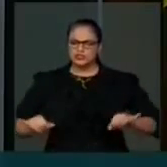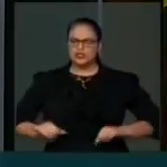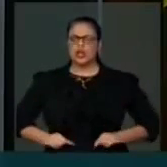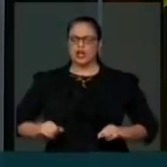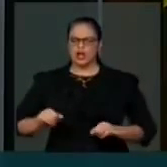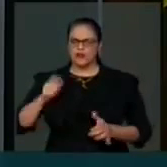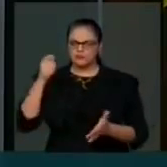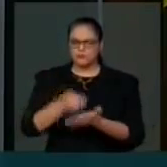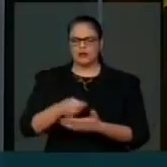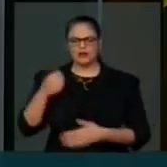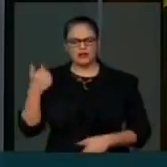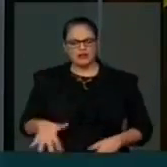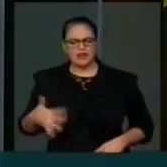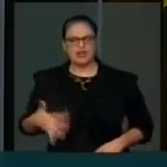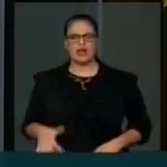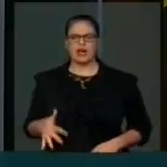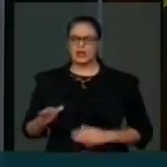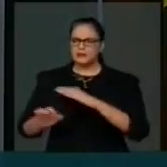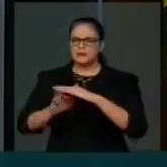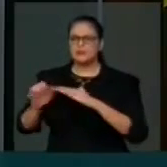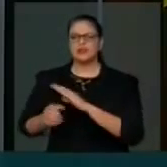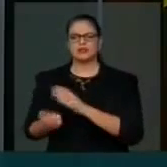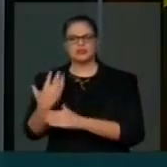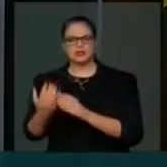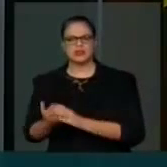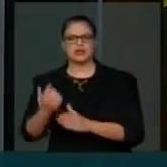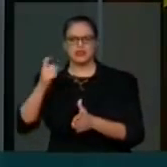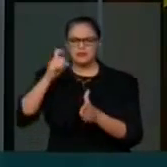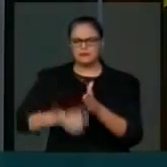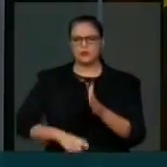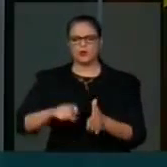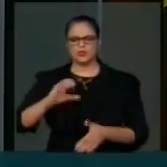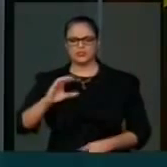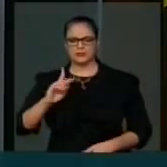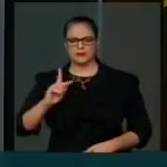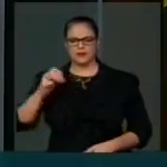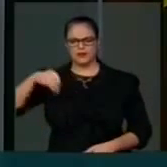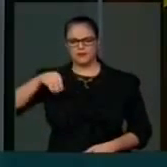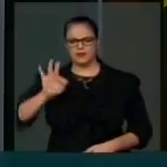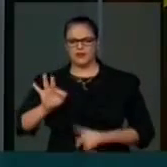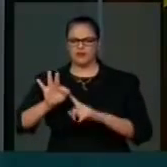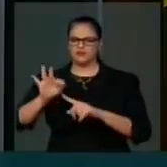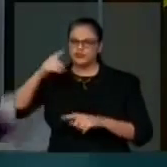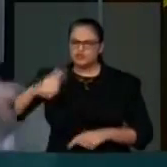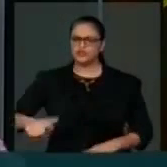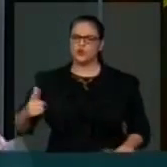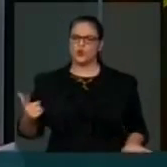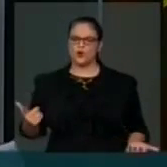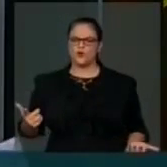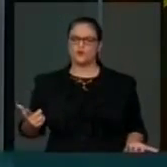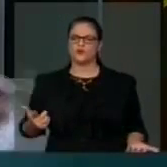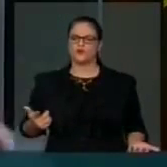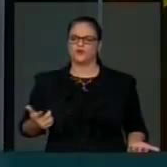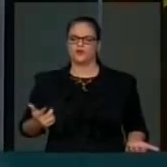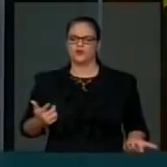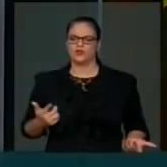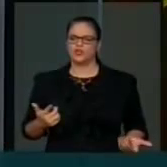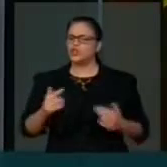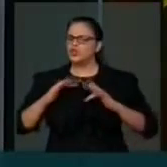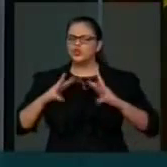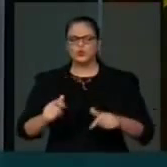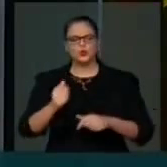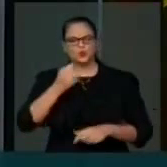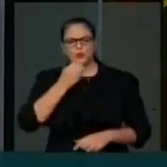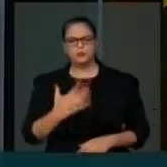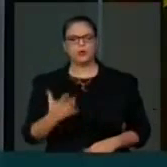produtores do nosso país, através do CPMF. Malfadado, CPMF outra vez. E aquilo que dá certo em nosso país,